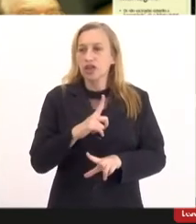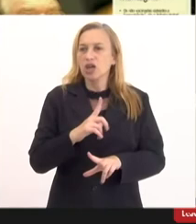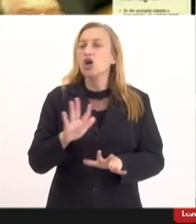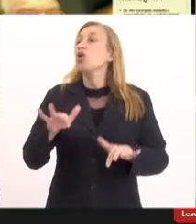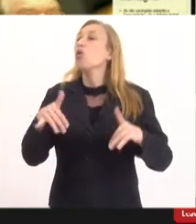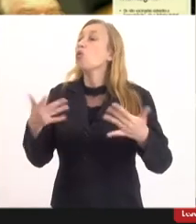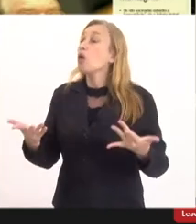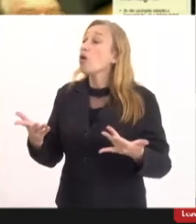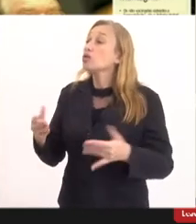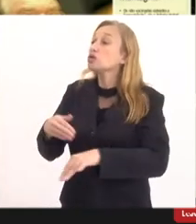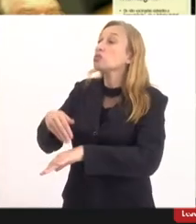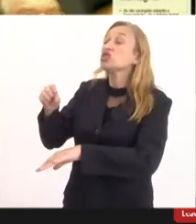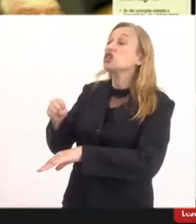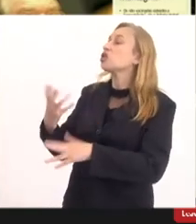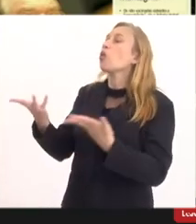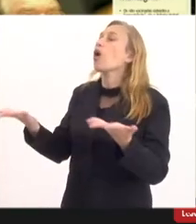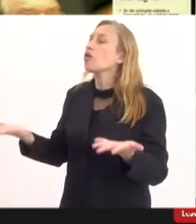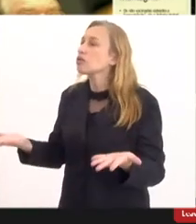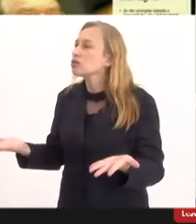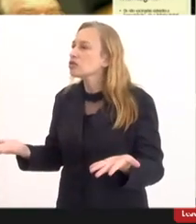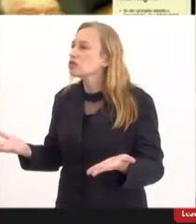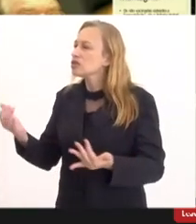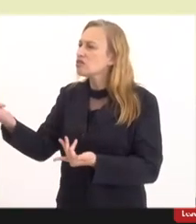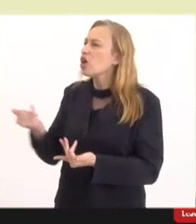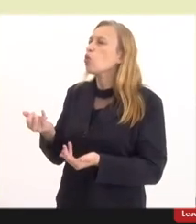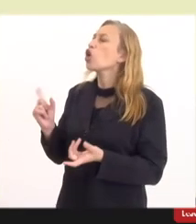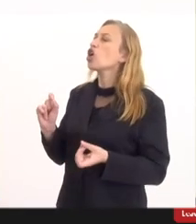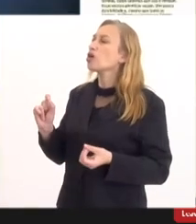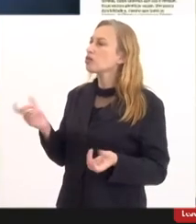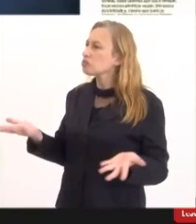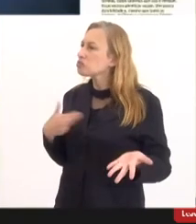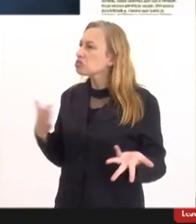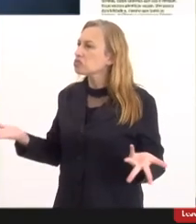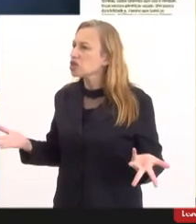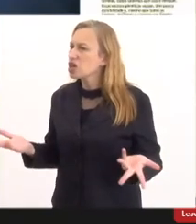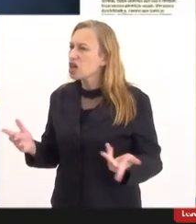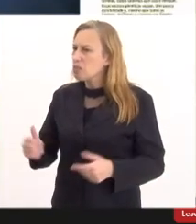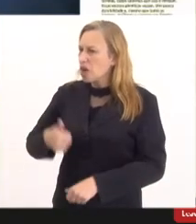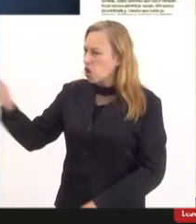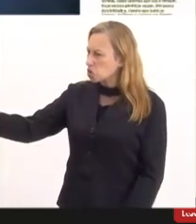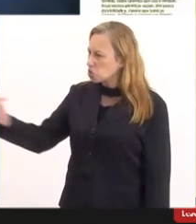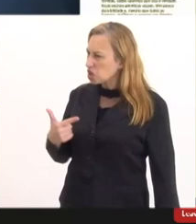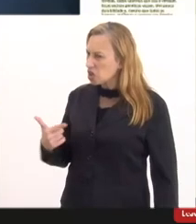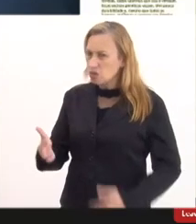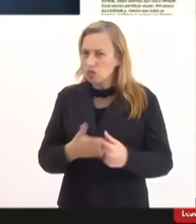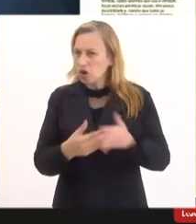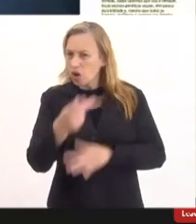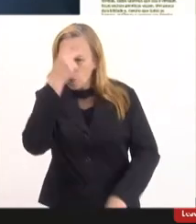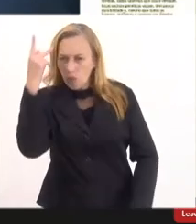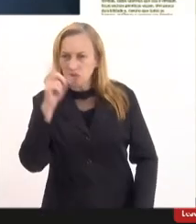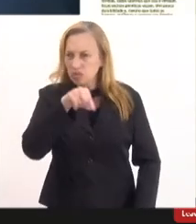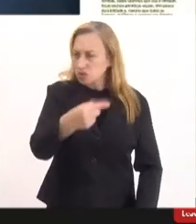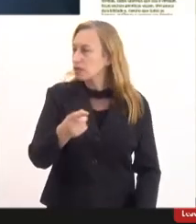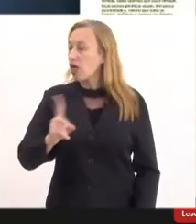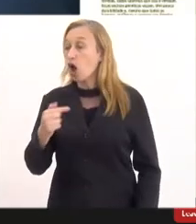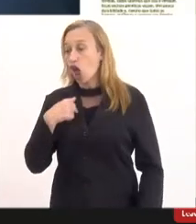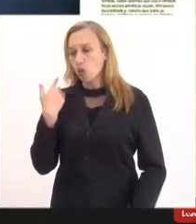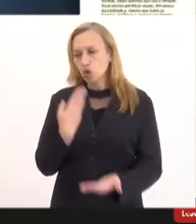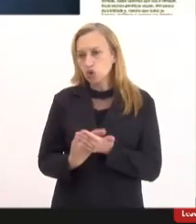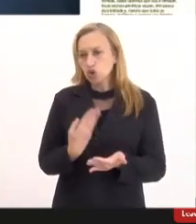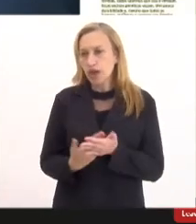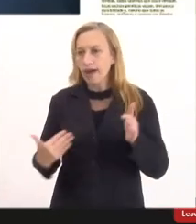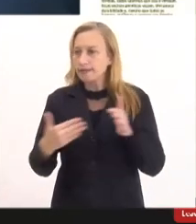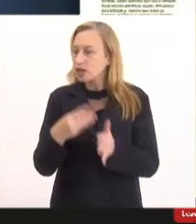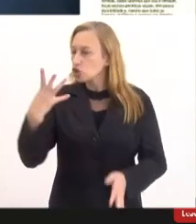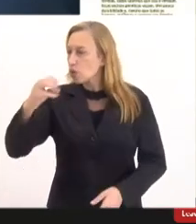qual é a sua graduação? qual é a pós-graduação? como é que você vai falar comigo? eu não sou melhor do que ninguém não só que eu estudei muito até os 40 anos de idade